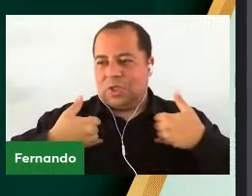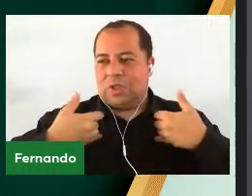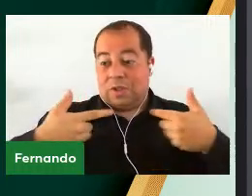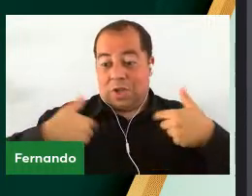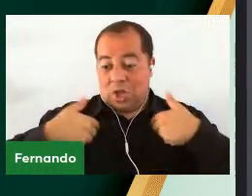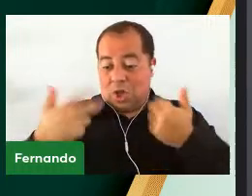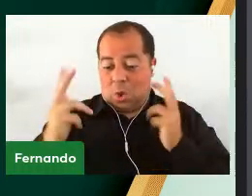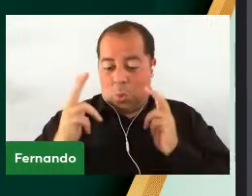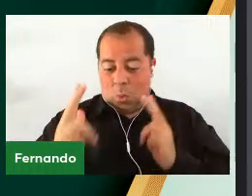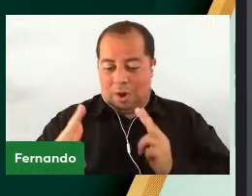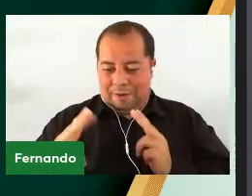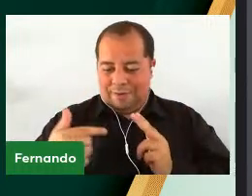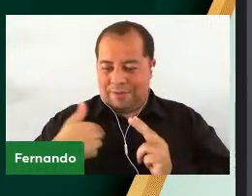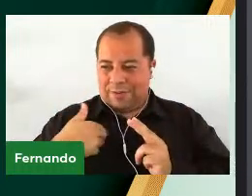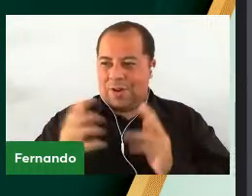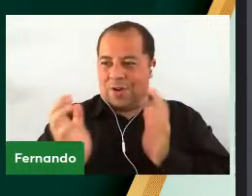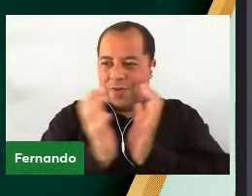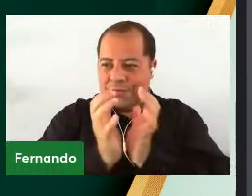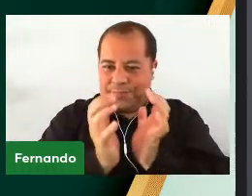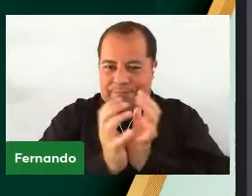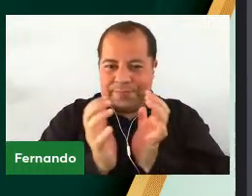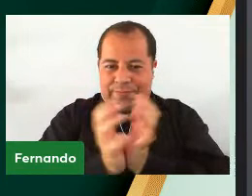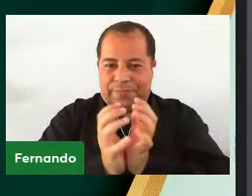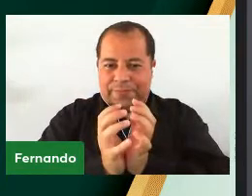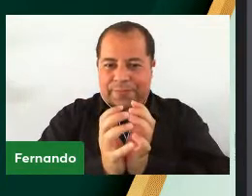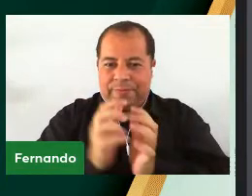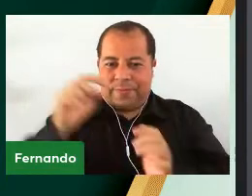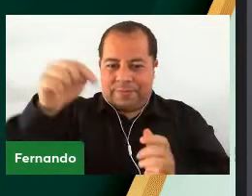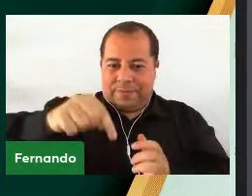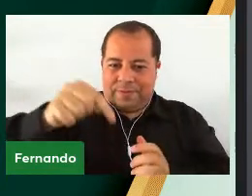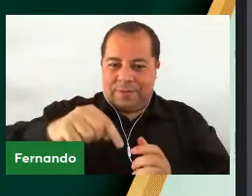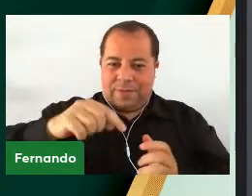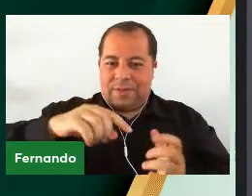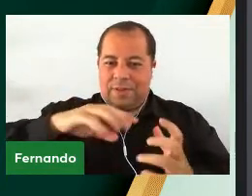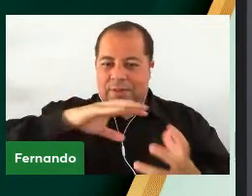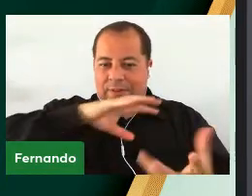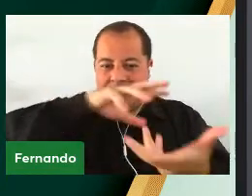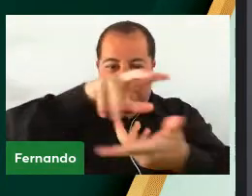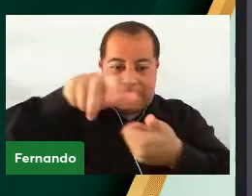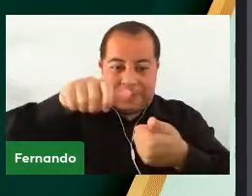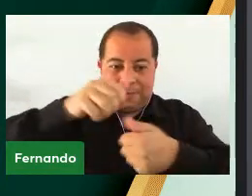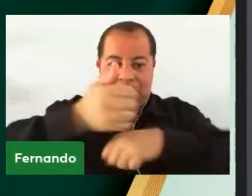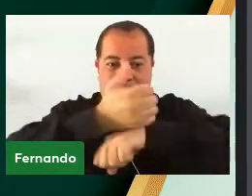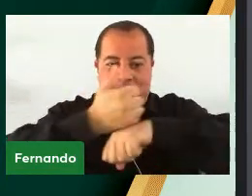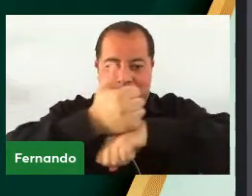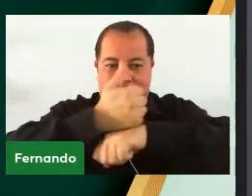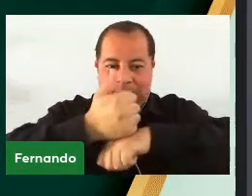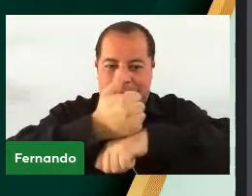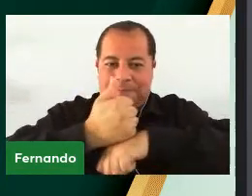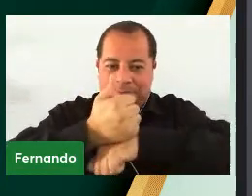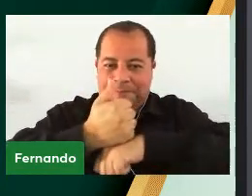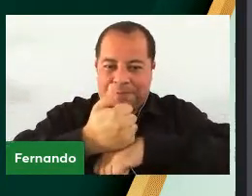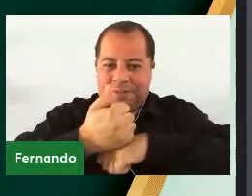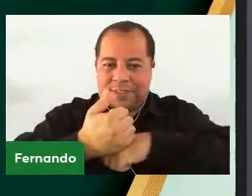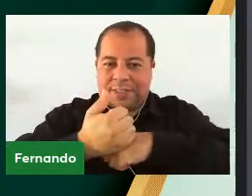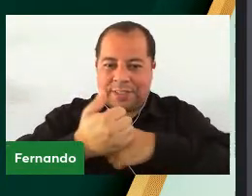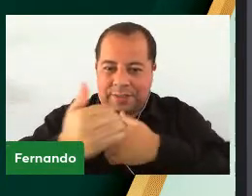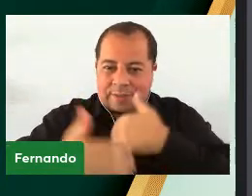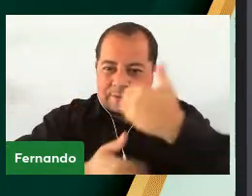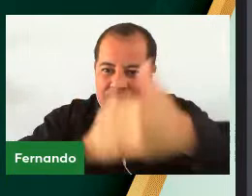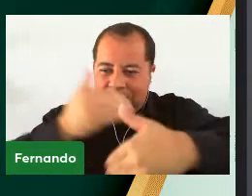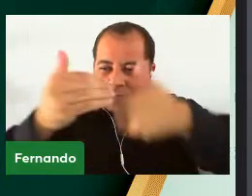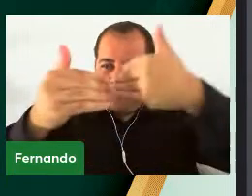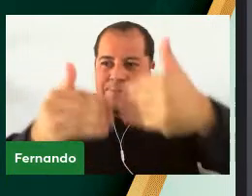eu estou vendo Colegas Que estão aqui No mundo Profissional Desenvolvendo Esse mundo agora